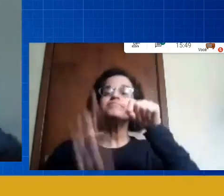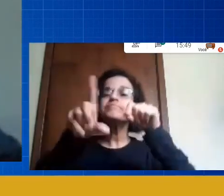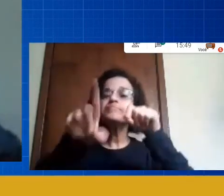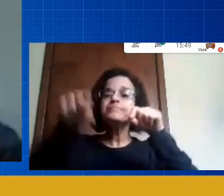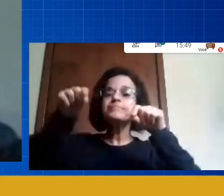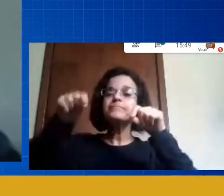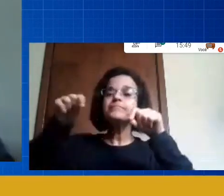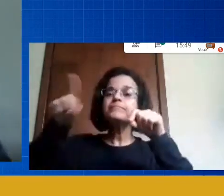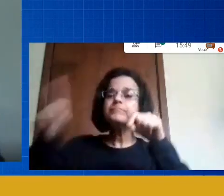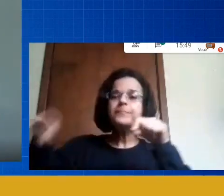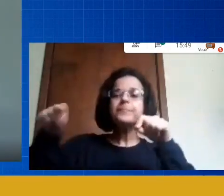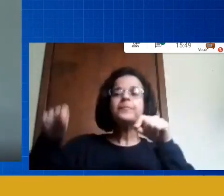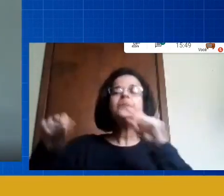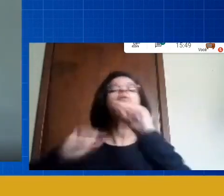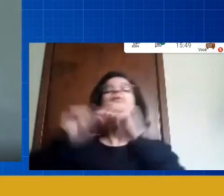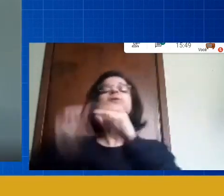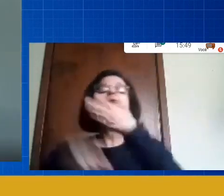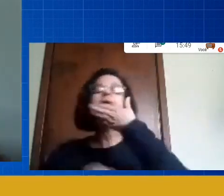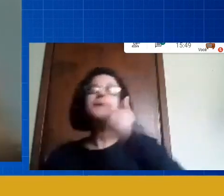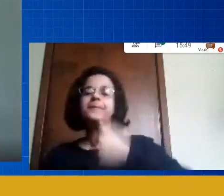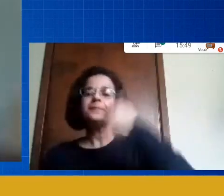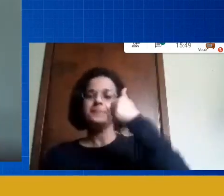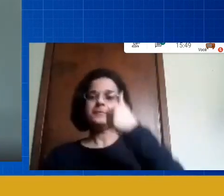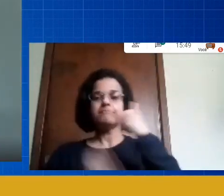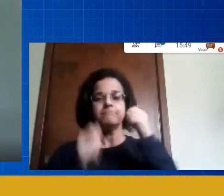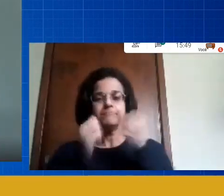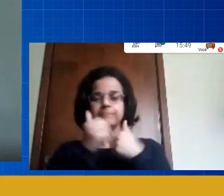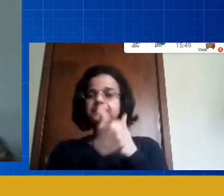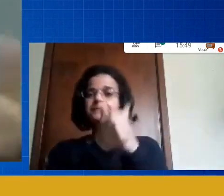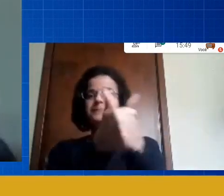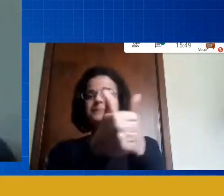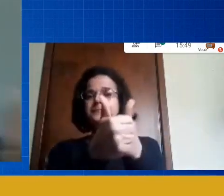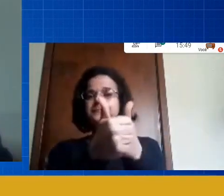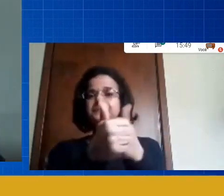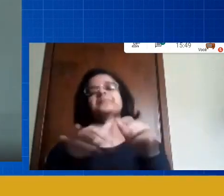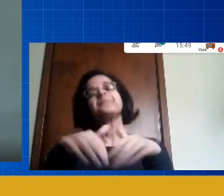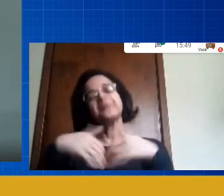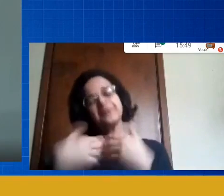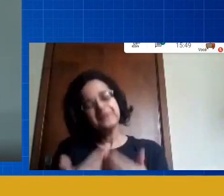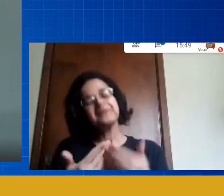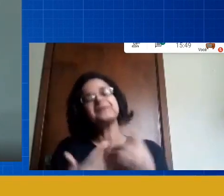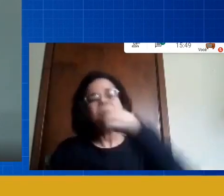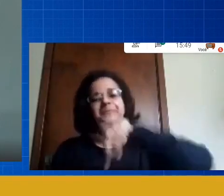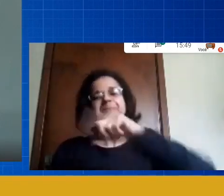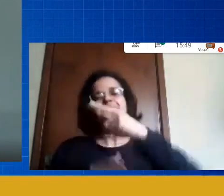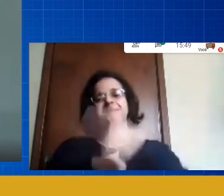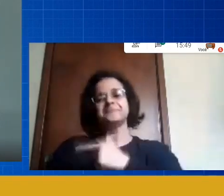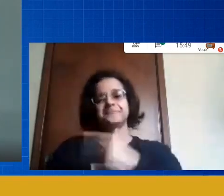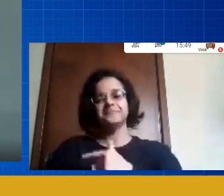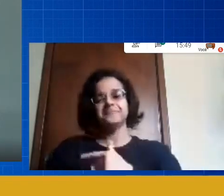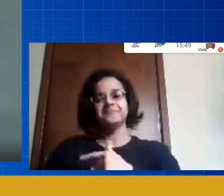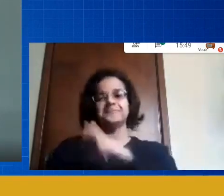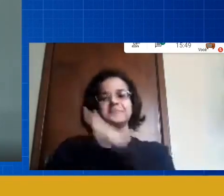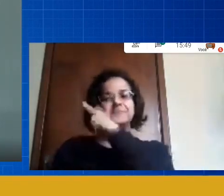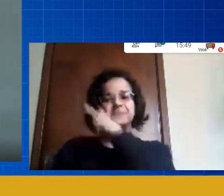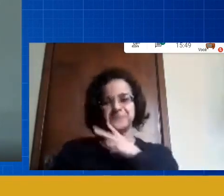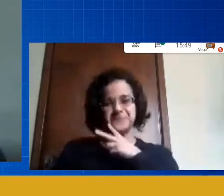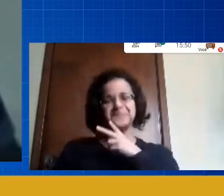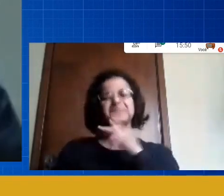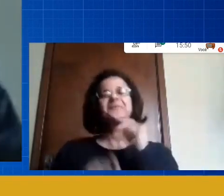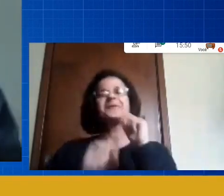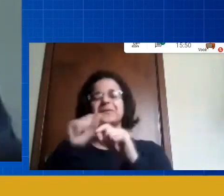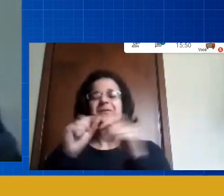seguir quem ele vai acompanhar quem vira referência para ele e esse é o nosso papel esse é o papel do Vicente Falcão esse é o papel do Instituto